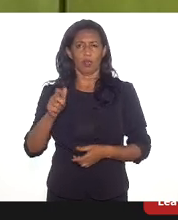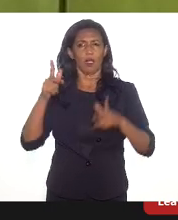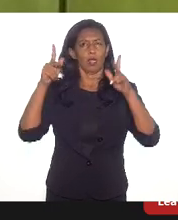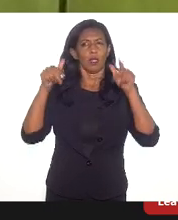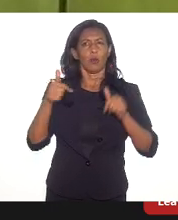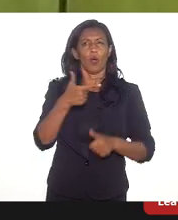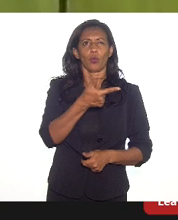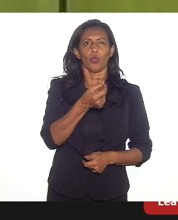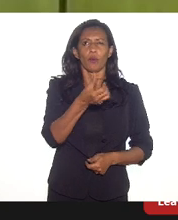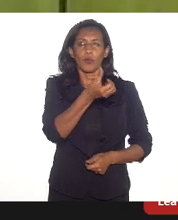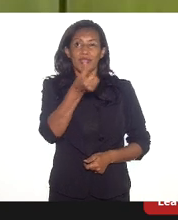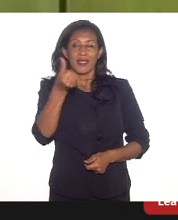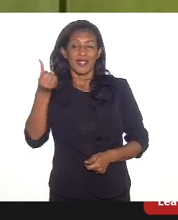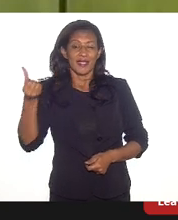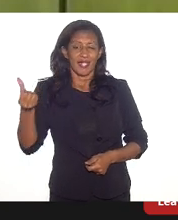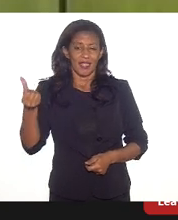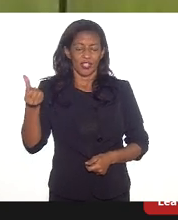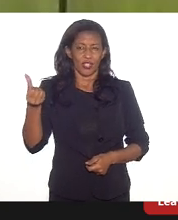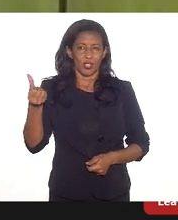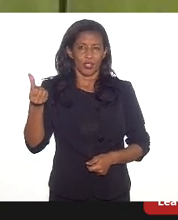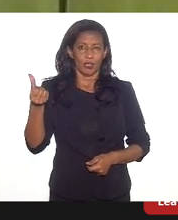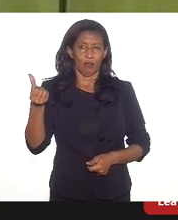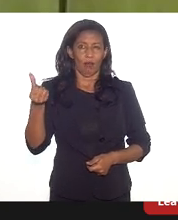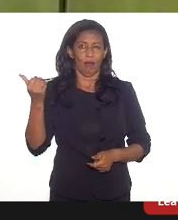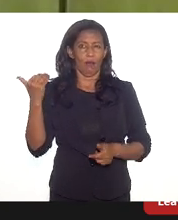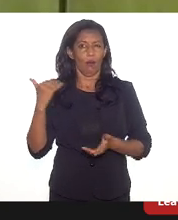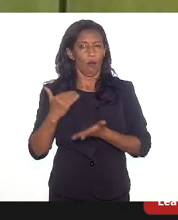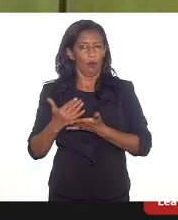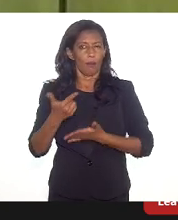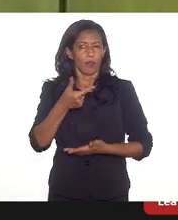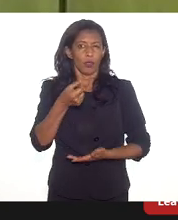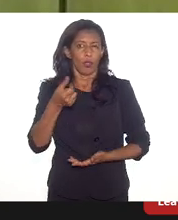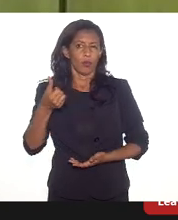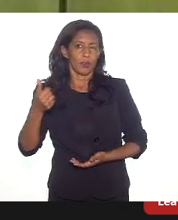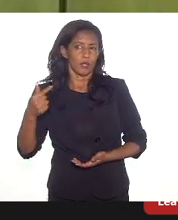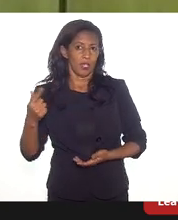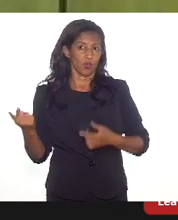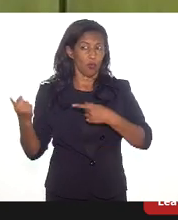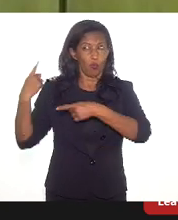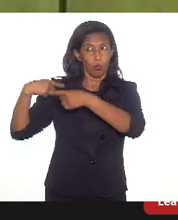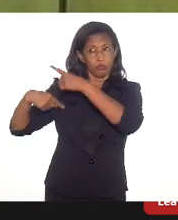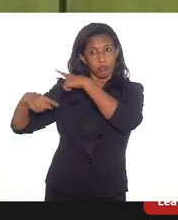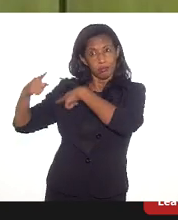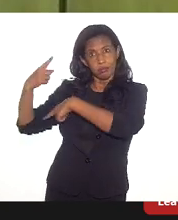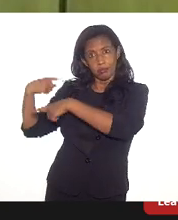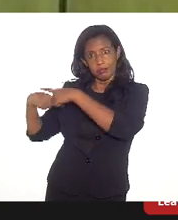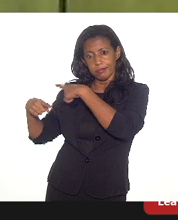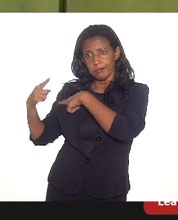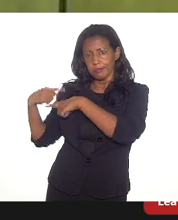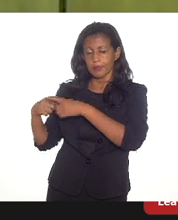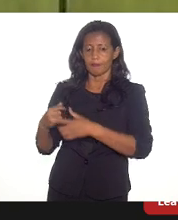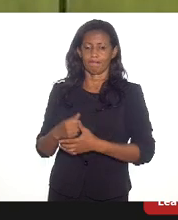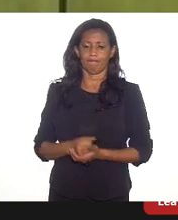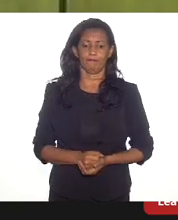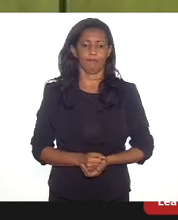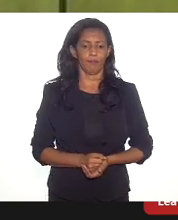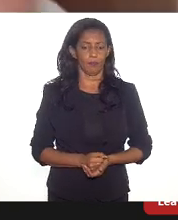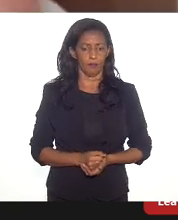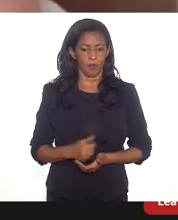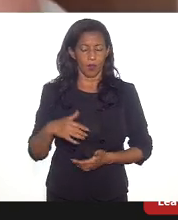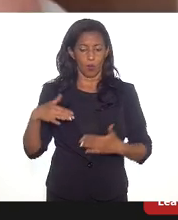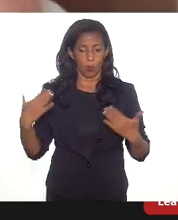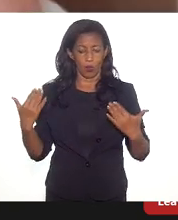2006 ou 2007. Ou seja, voltando no tempo... Isso é uma renda em dólar. Para a gente